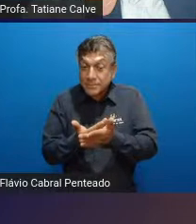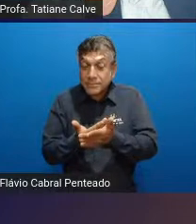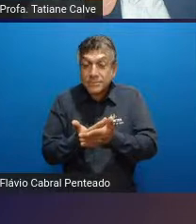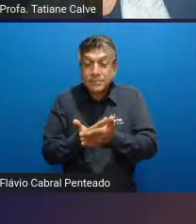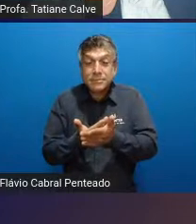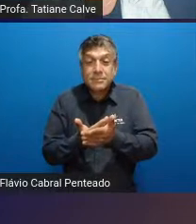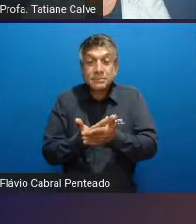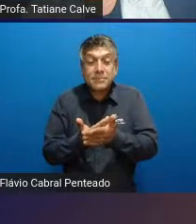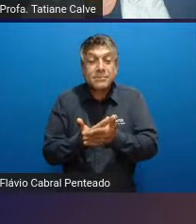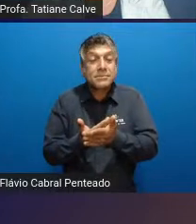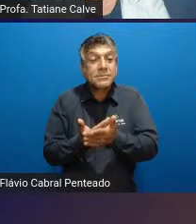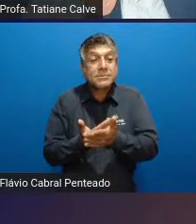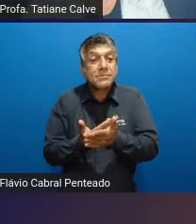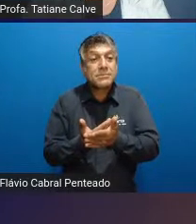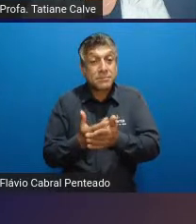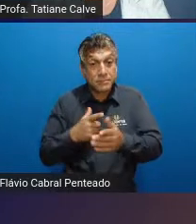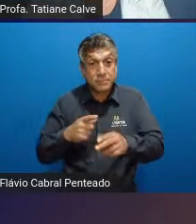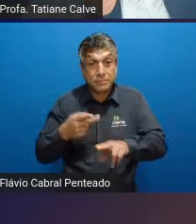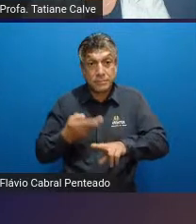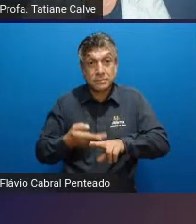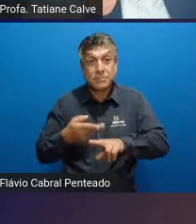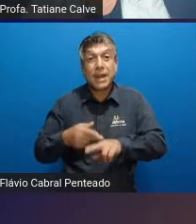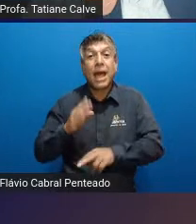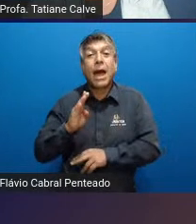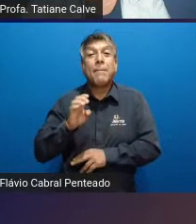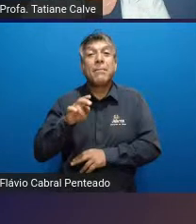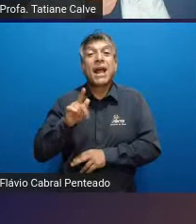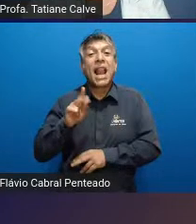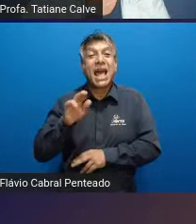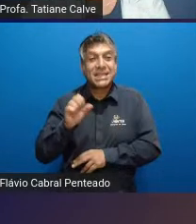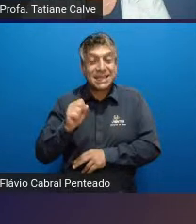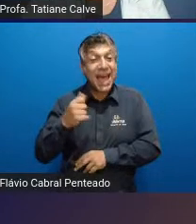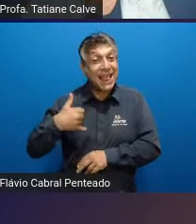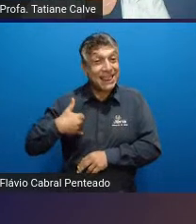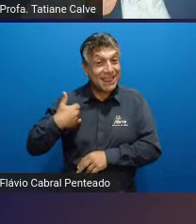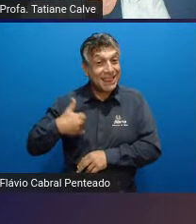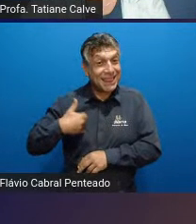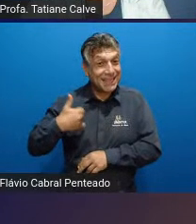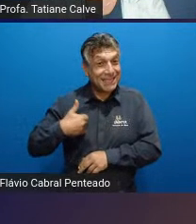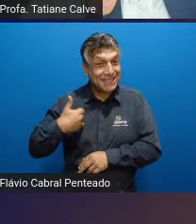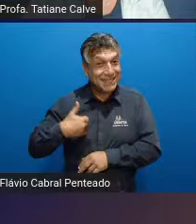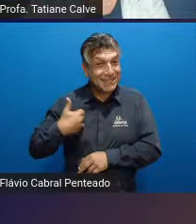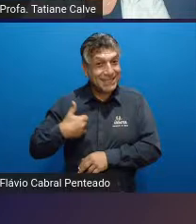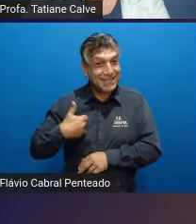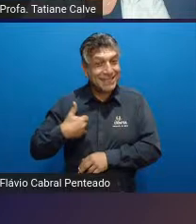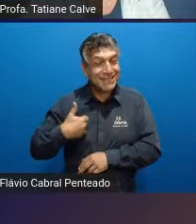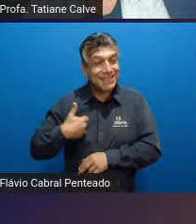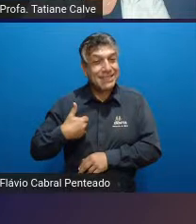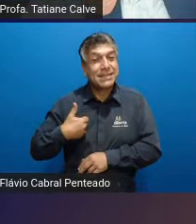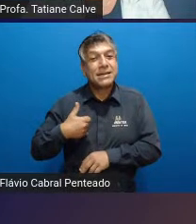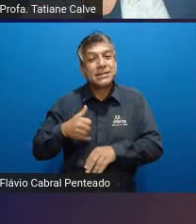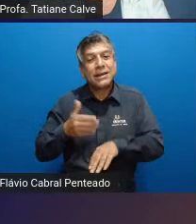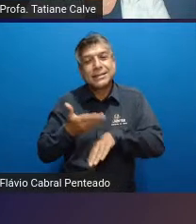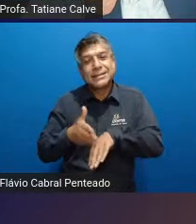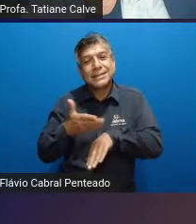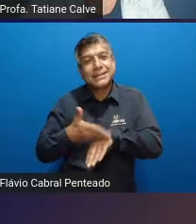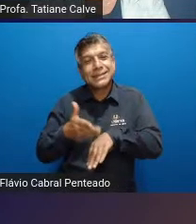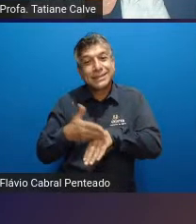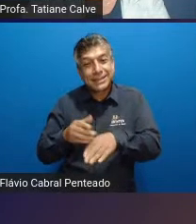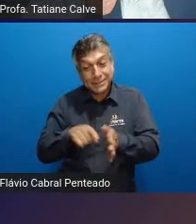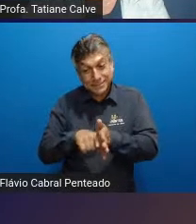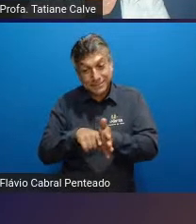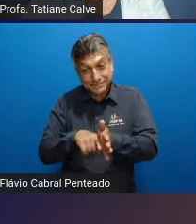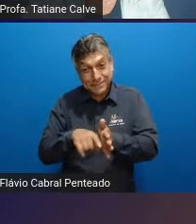né que praticam o baby class que é essa idade em que a aluna realizou a pesquisa